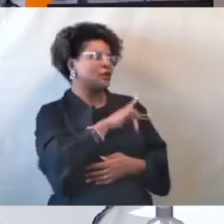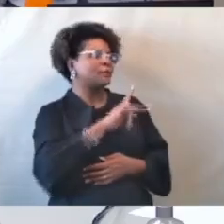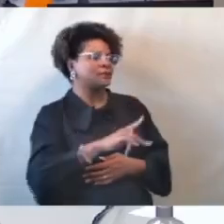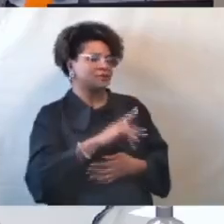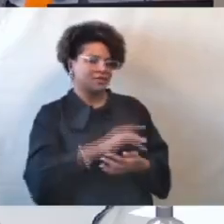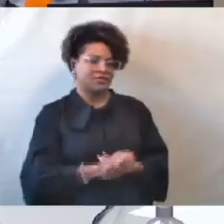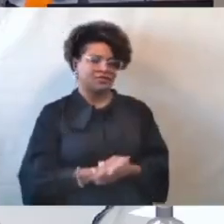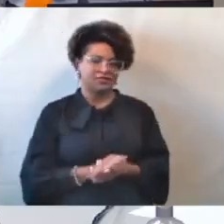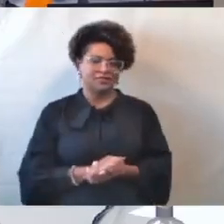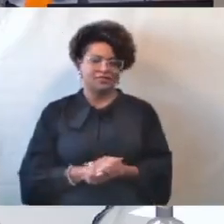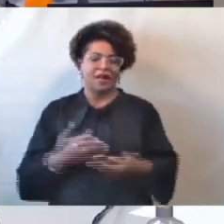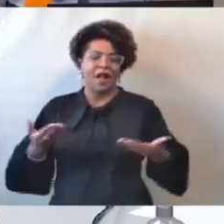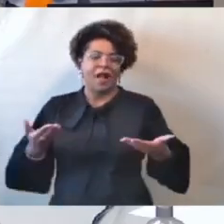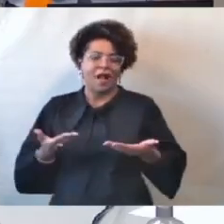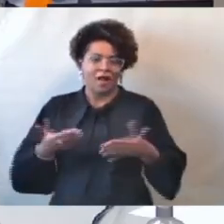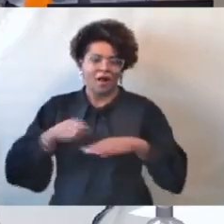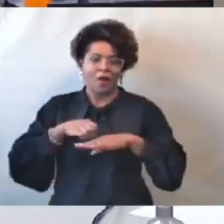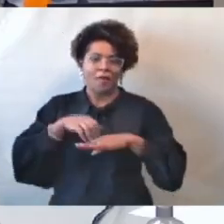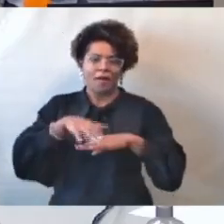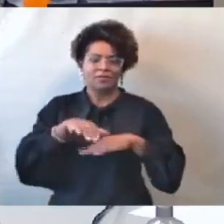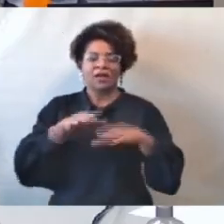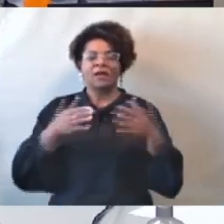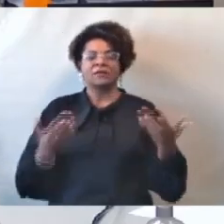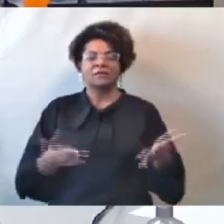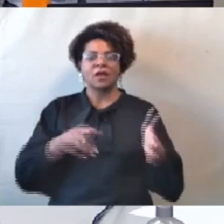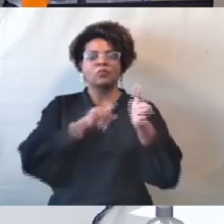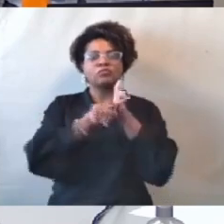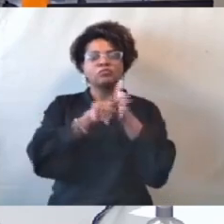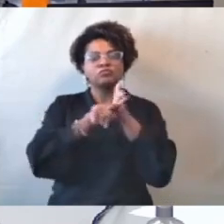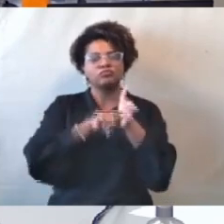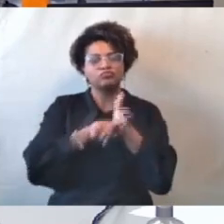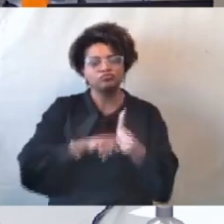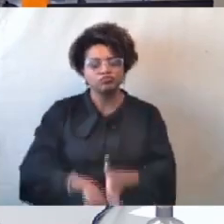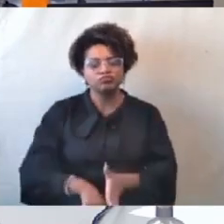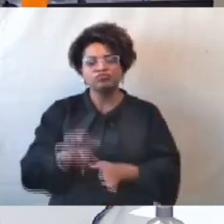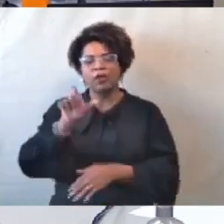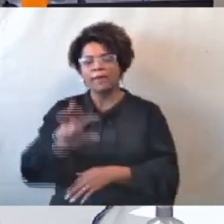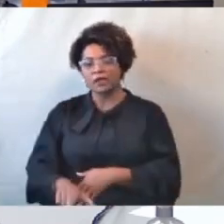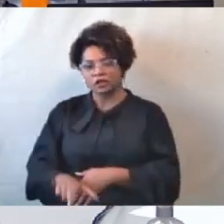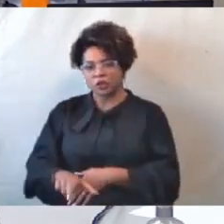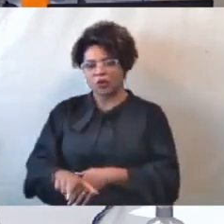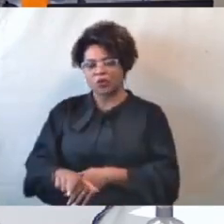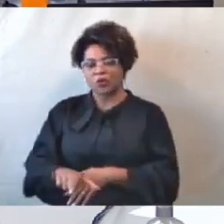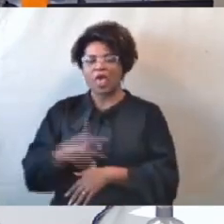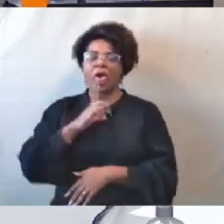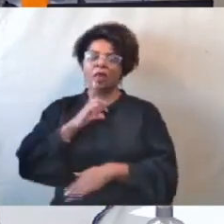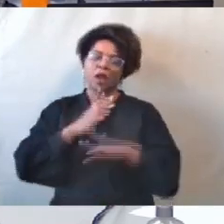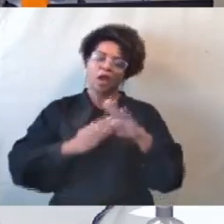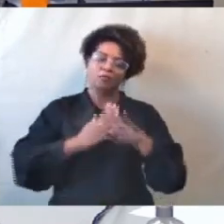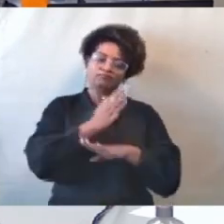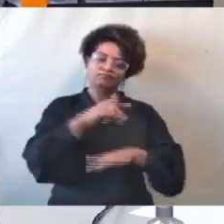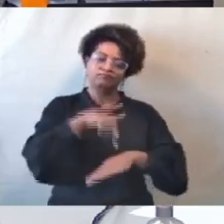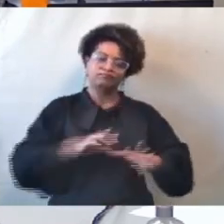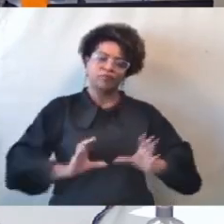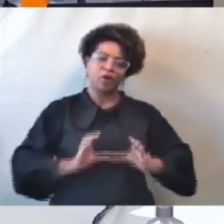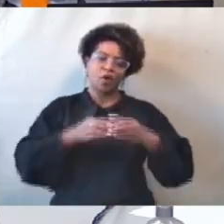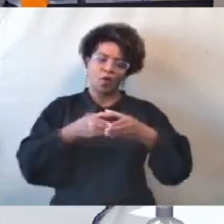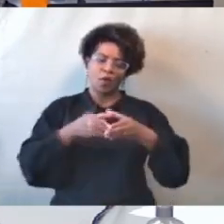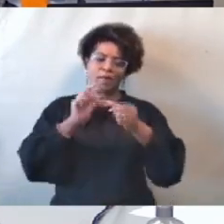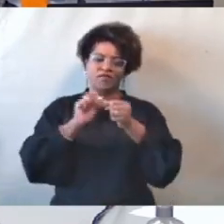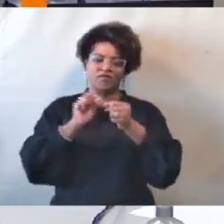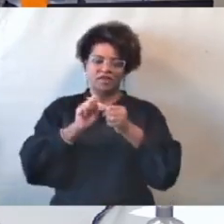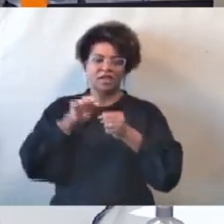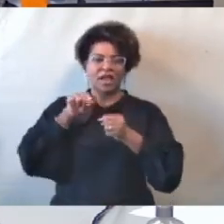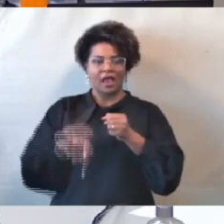Vamos passar, então, à oitiva do investigado. Foi aprovada por essa comissão a realização dessa oitiva